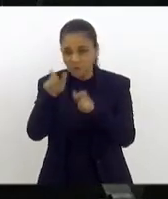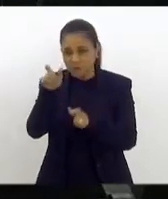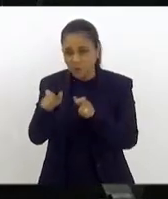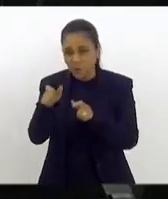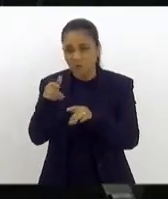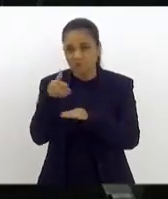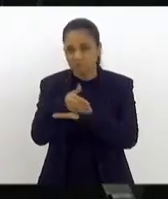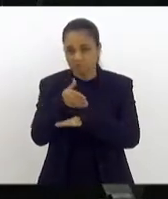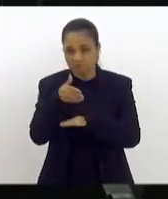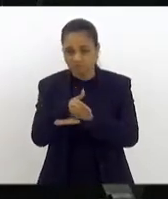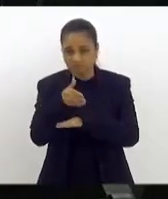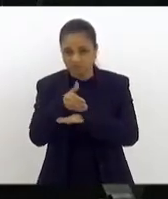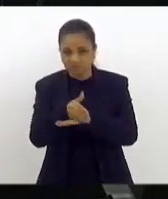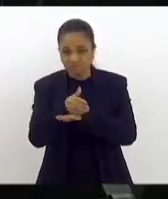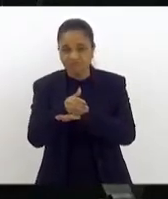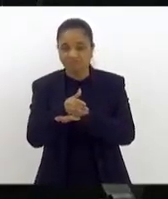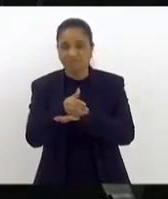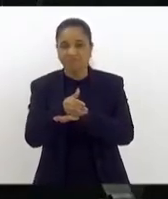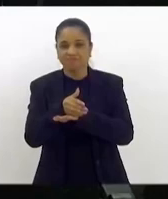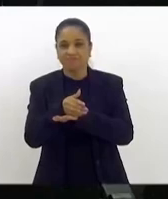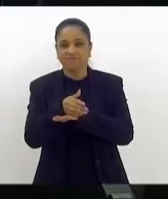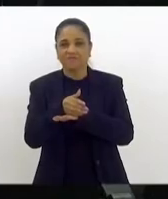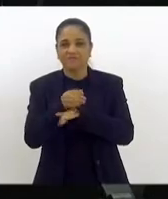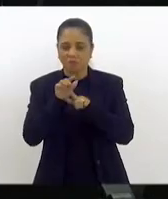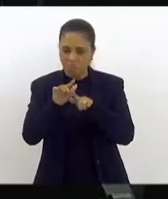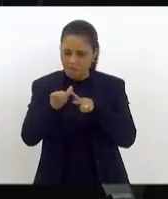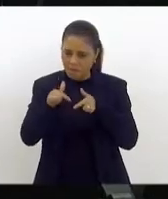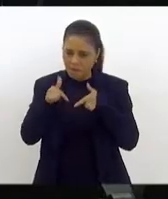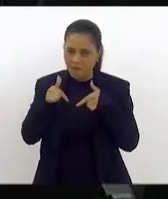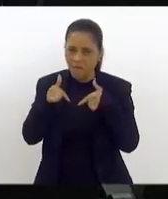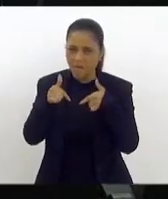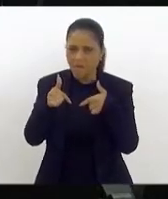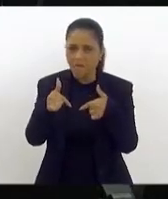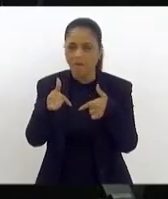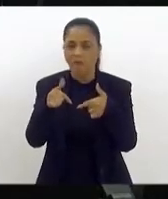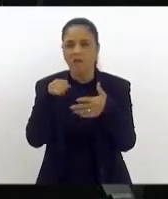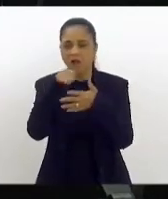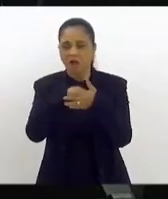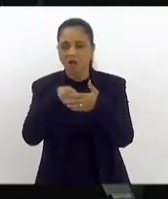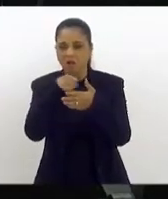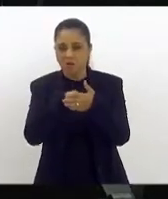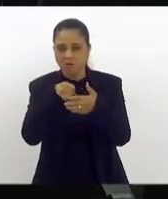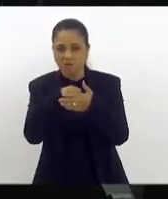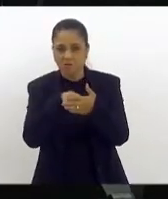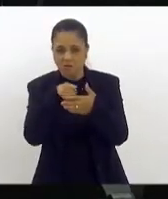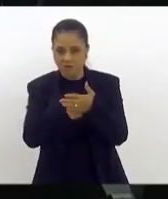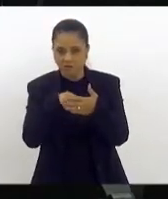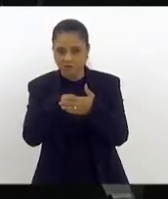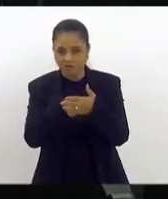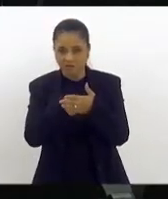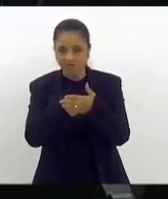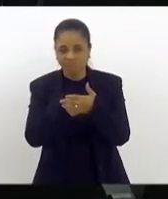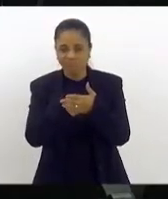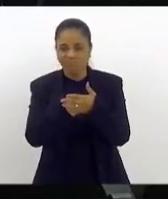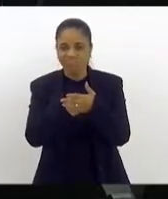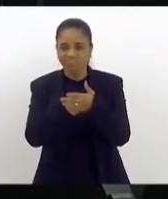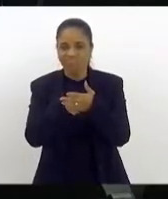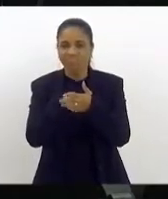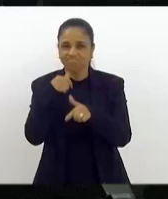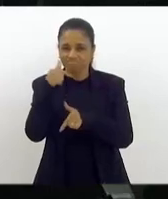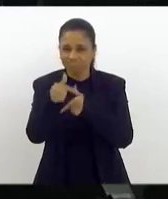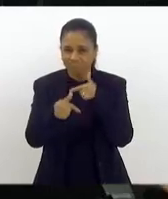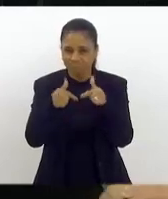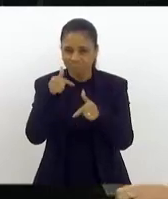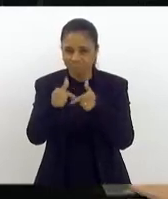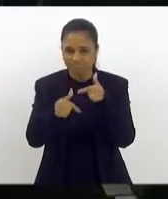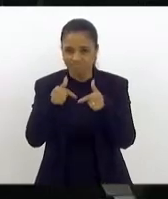enganjados nesta luta em que estamos empenhados e que todos